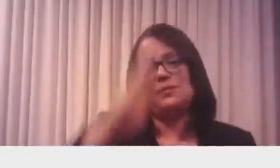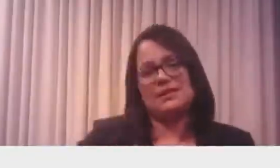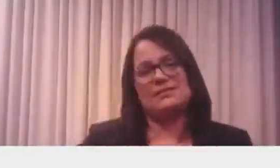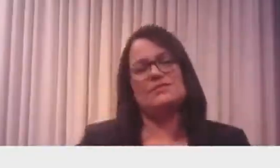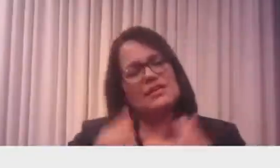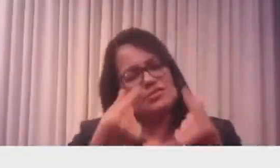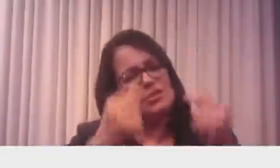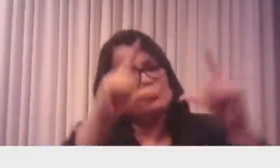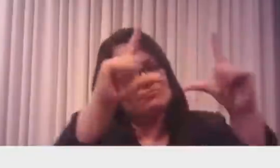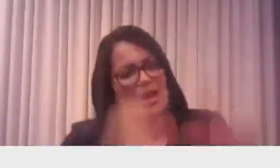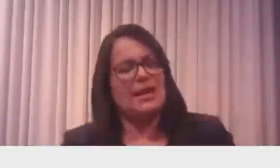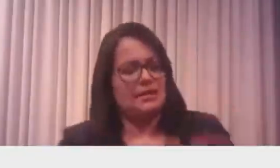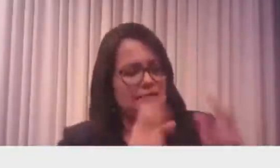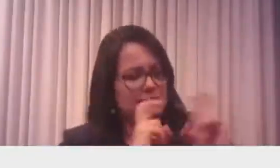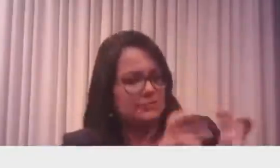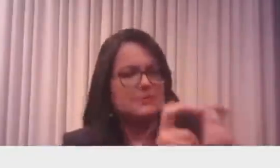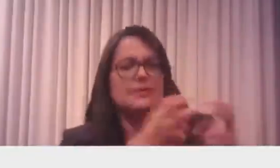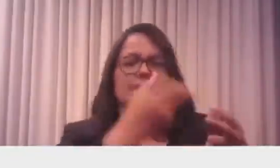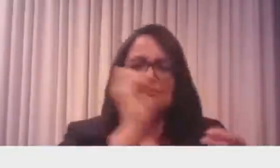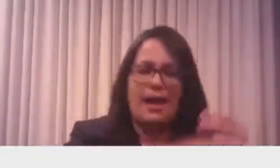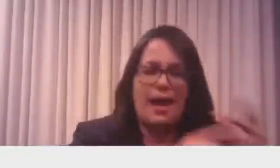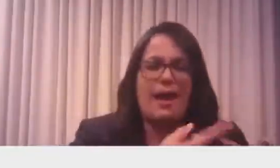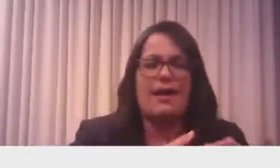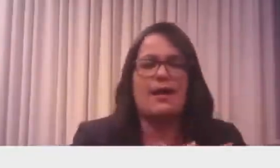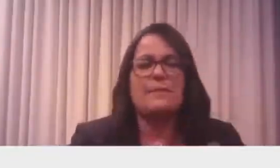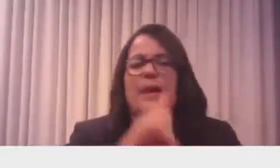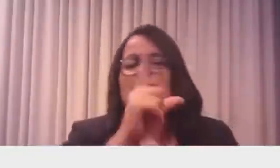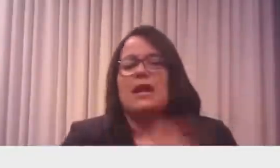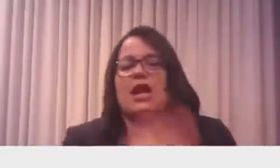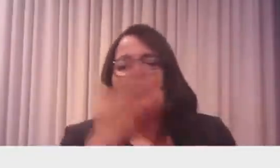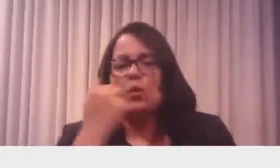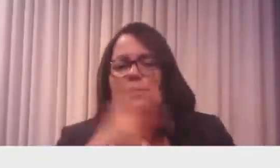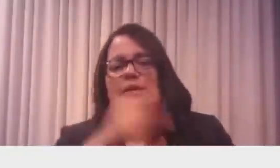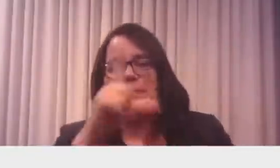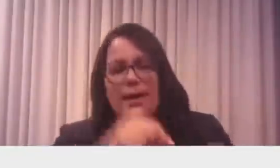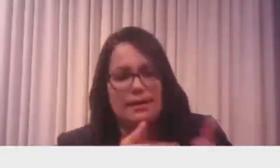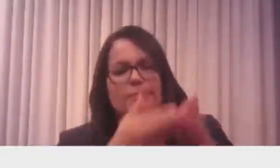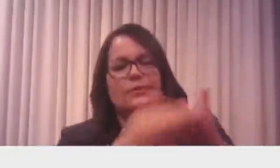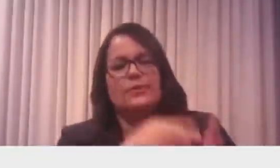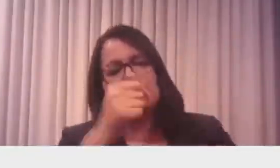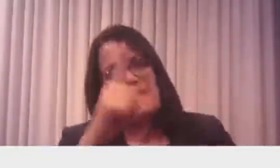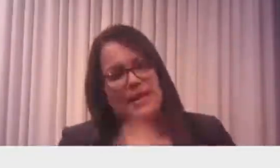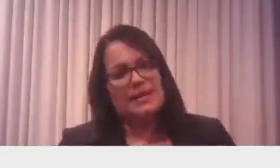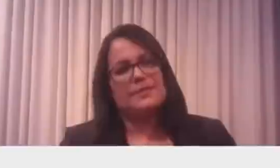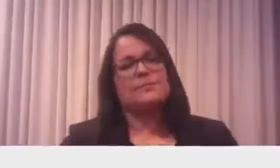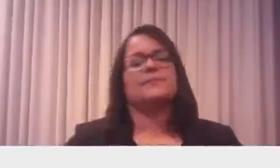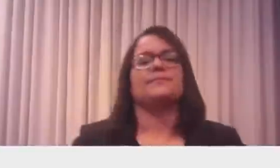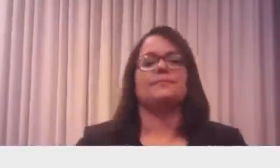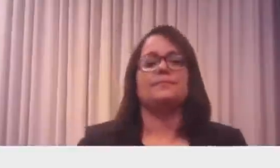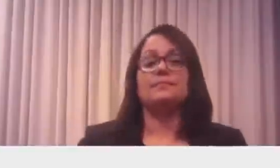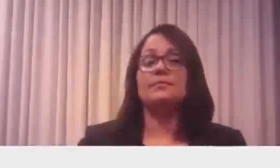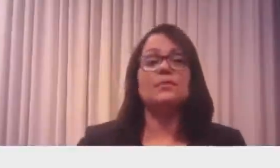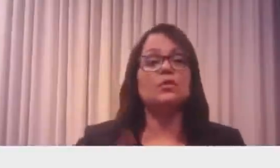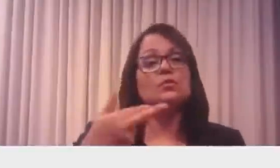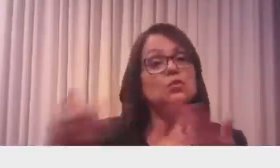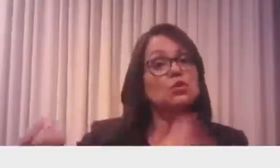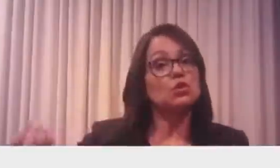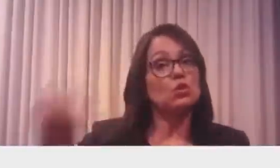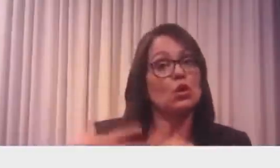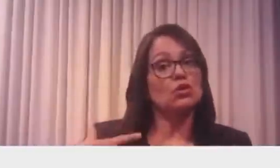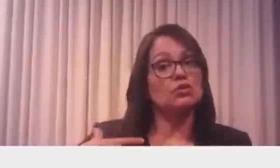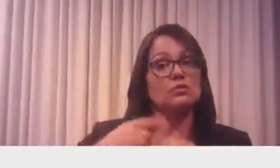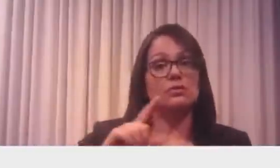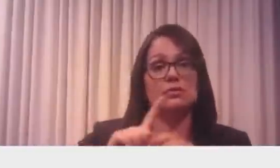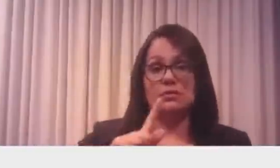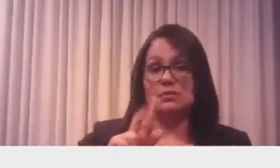exportar. Vamos lá? Tivemos agora pouca notícia, senador. Guilherme